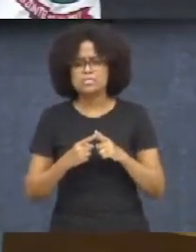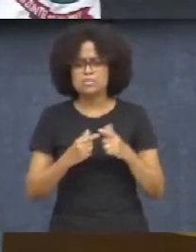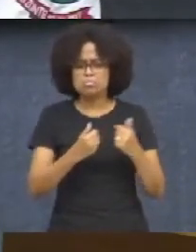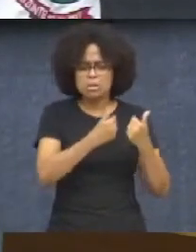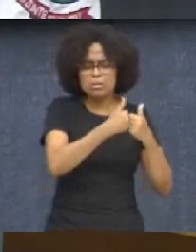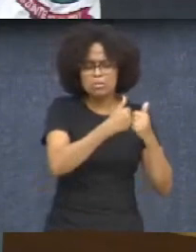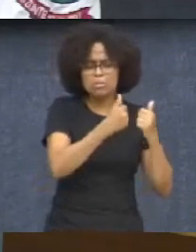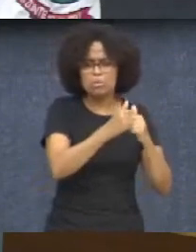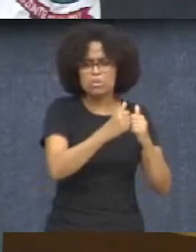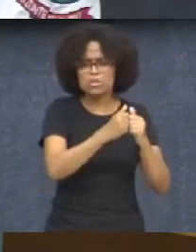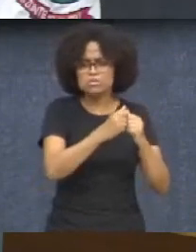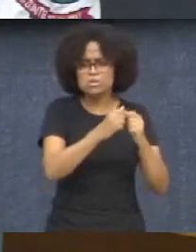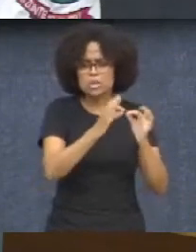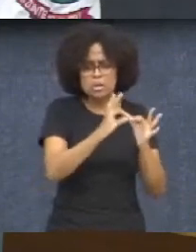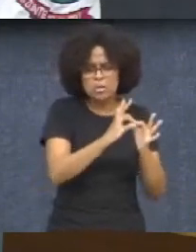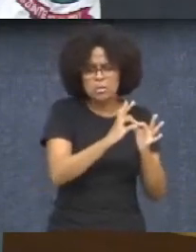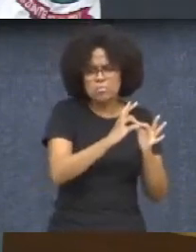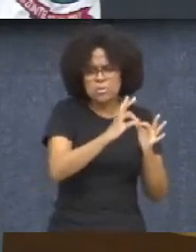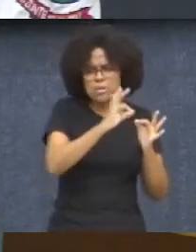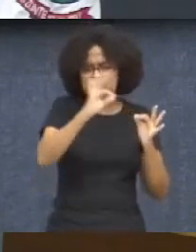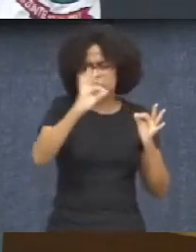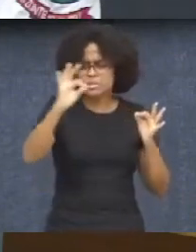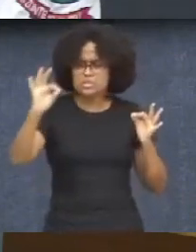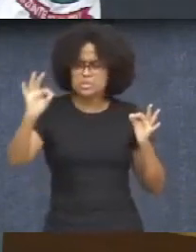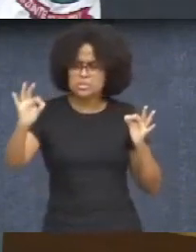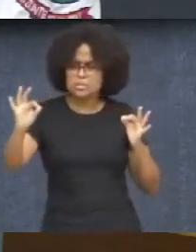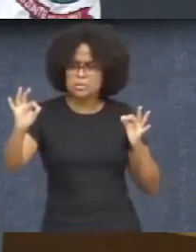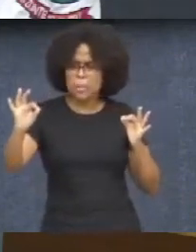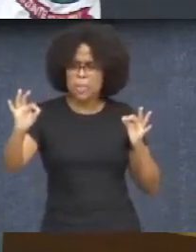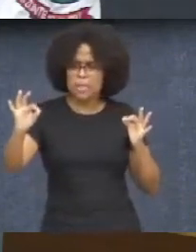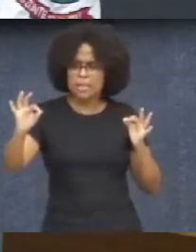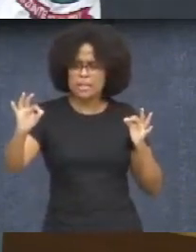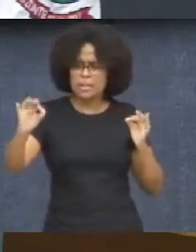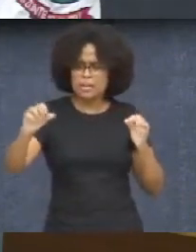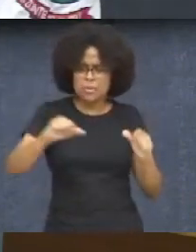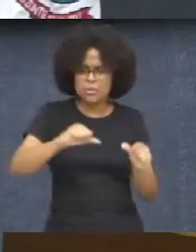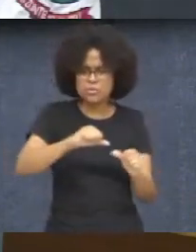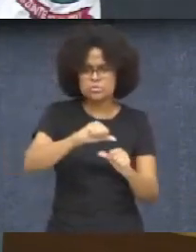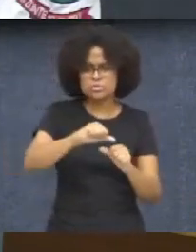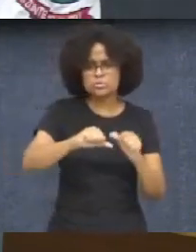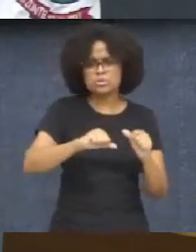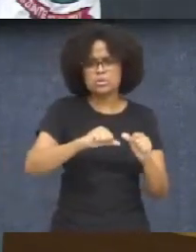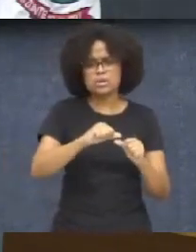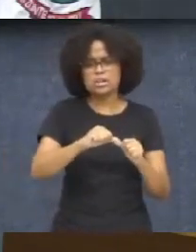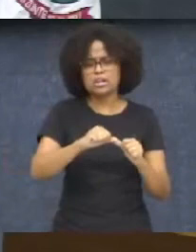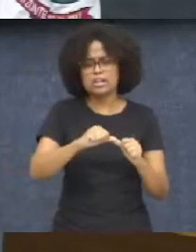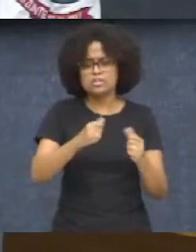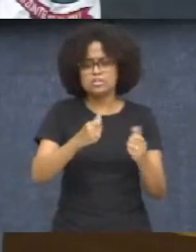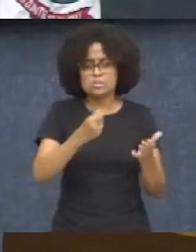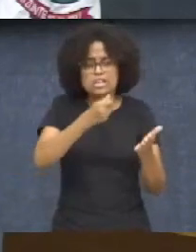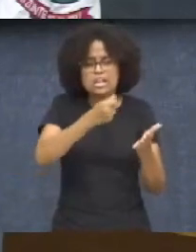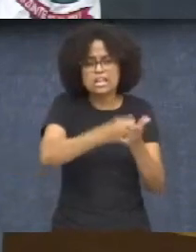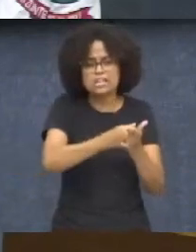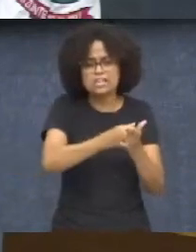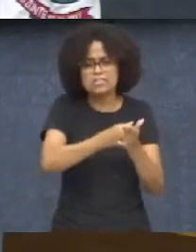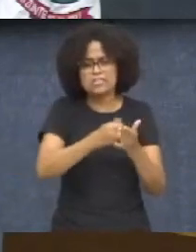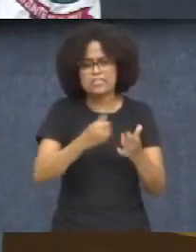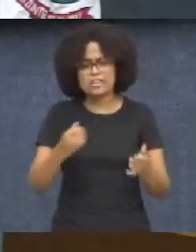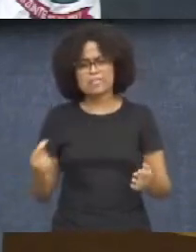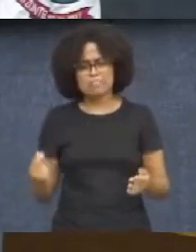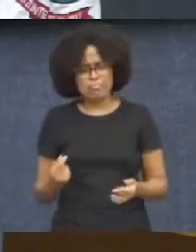para ir a outro destino e precisar de trocar de linhas de ônibus, a sua tarifa ficou mais cara. Então, a pessoa